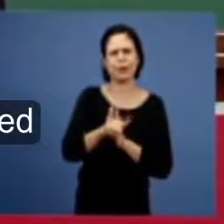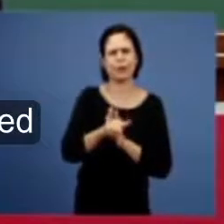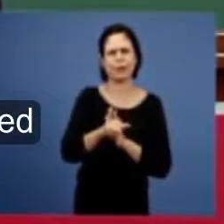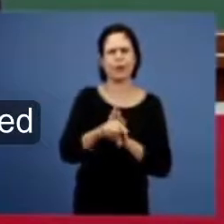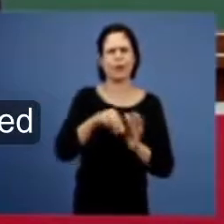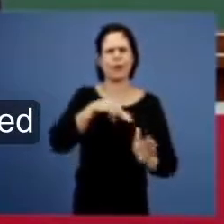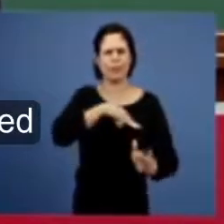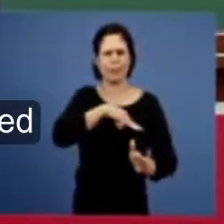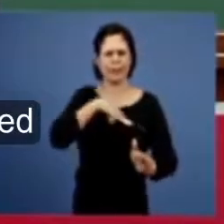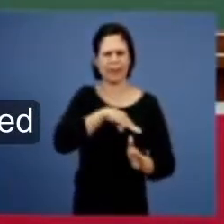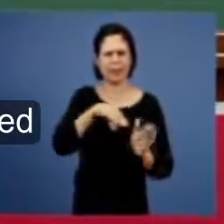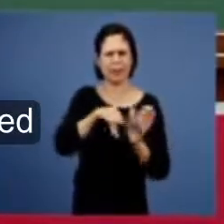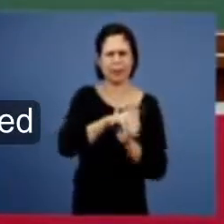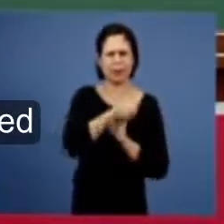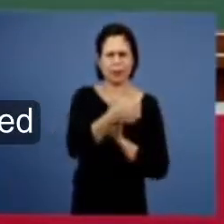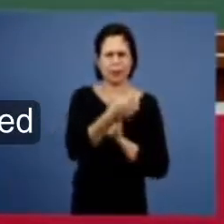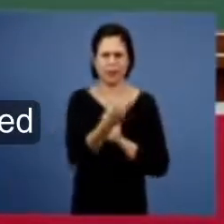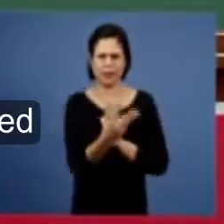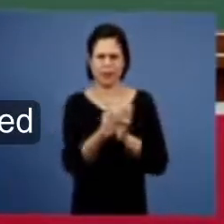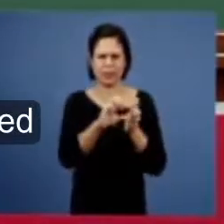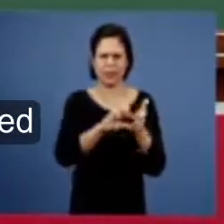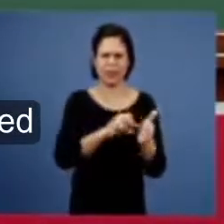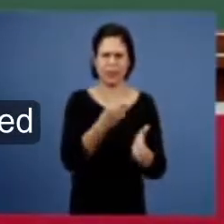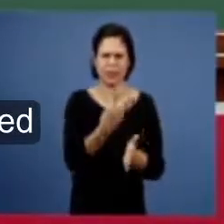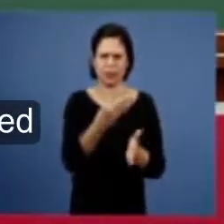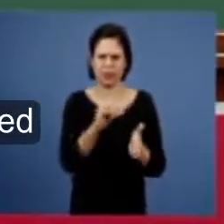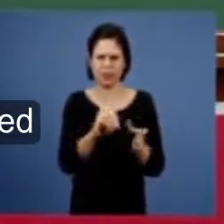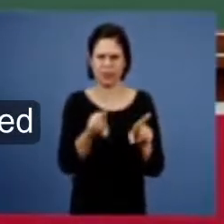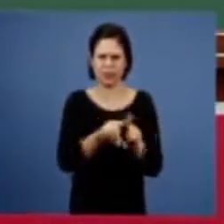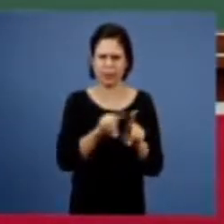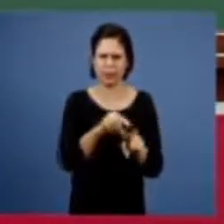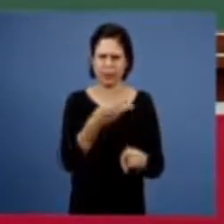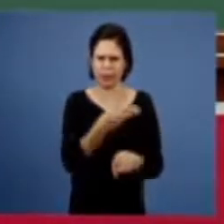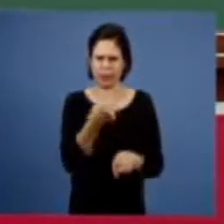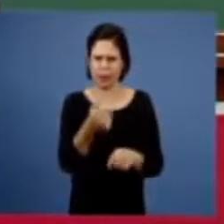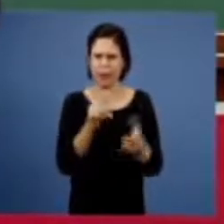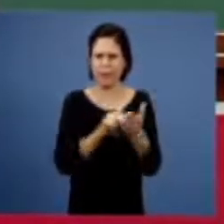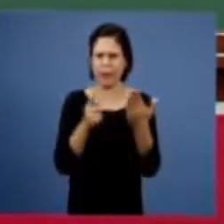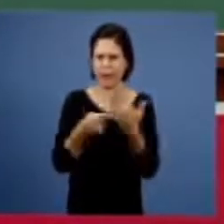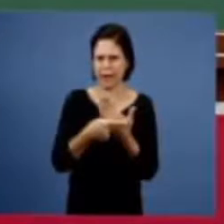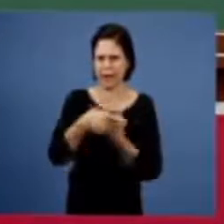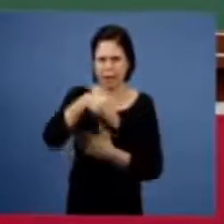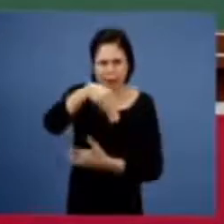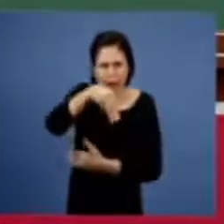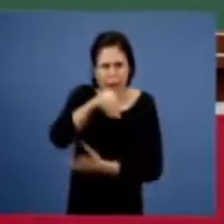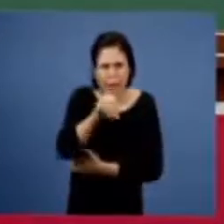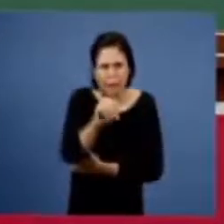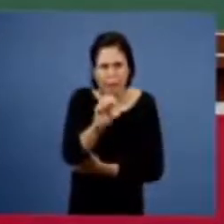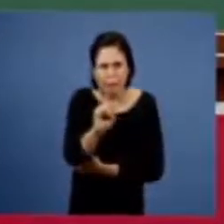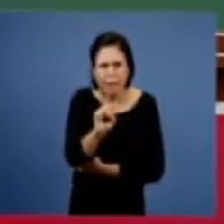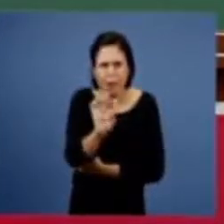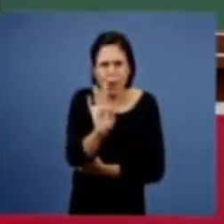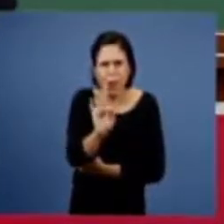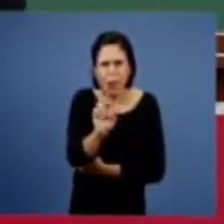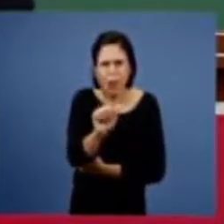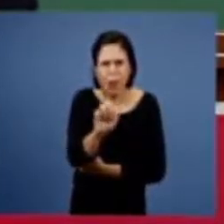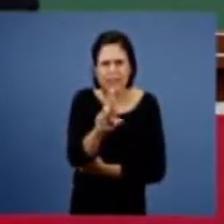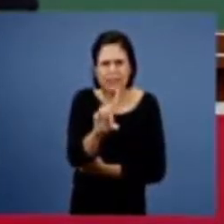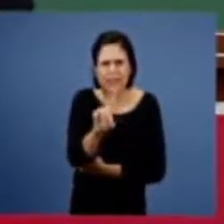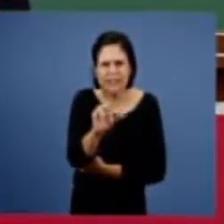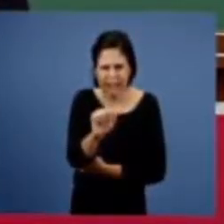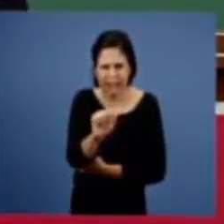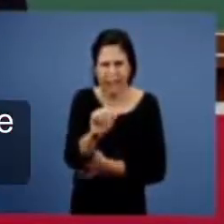capítulo 3 de Mateus ou seja a parábola do grão de mostarda qual a relação profética